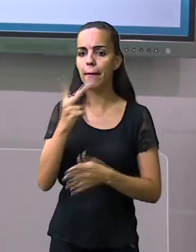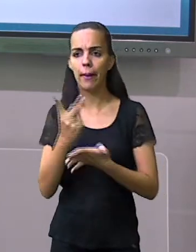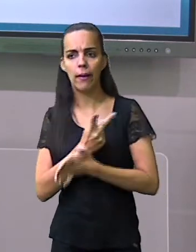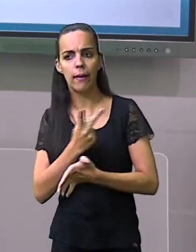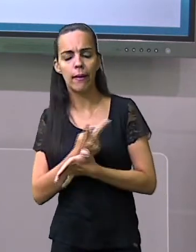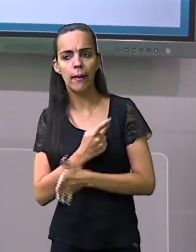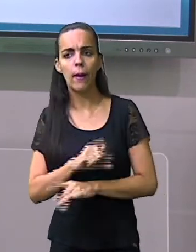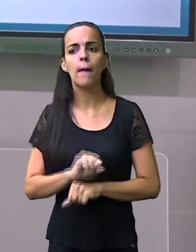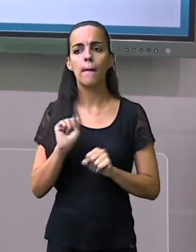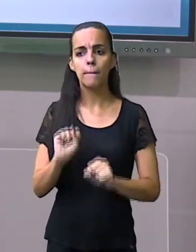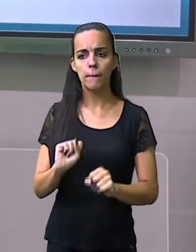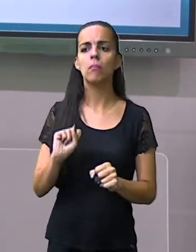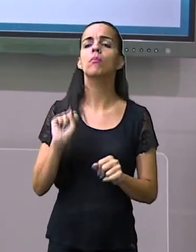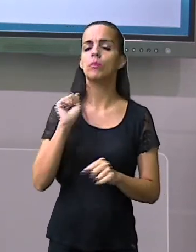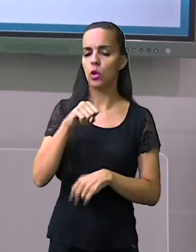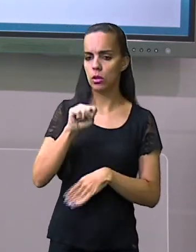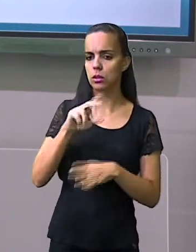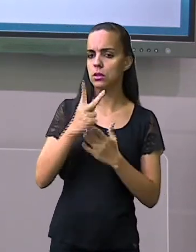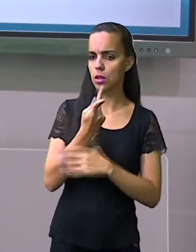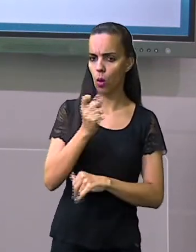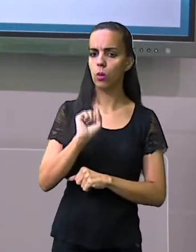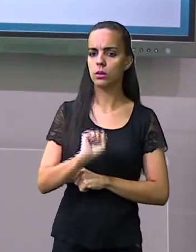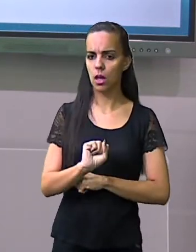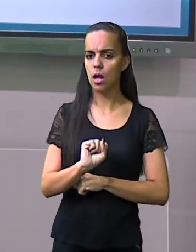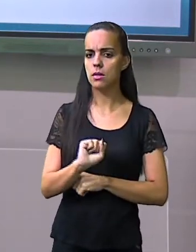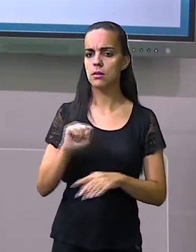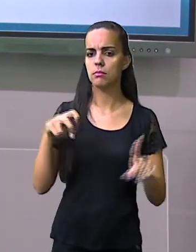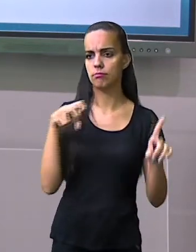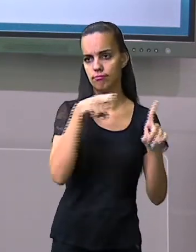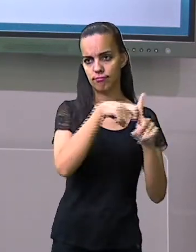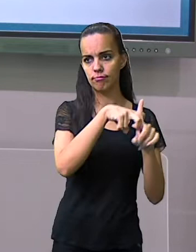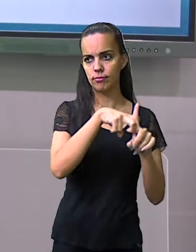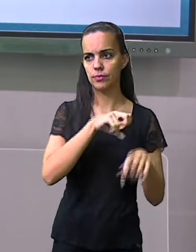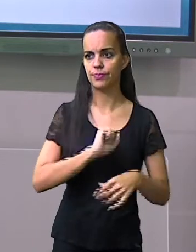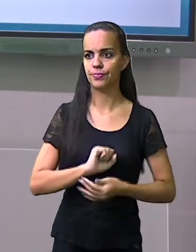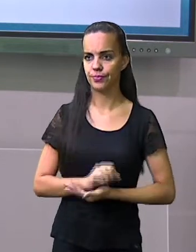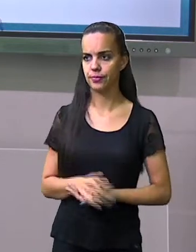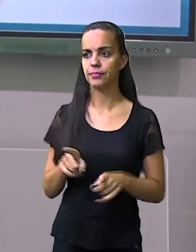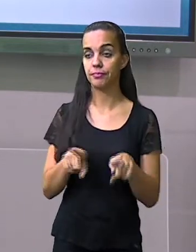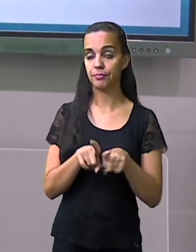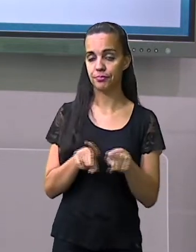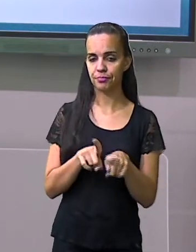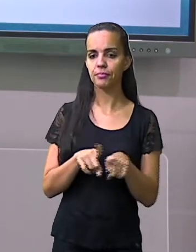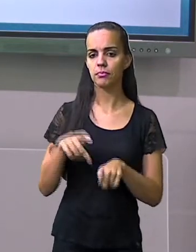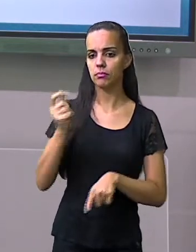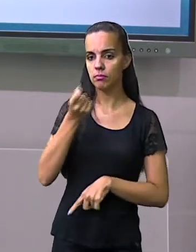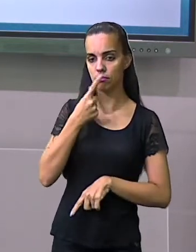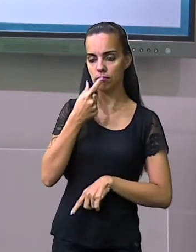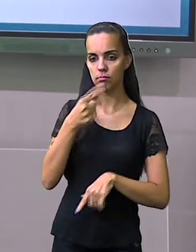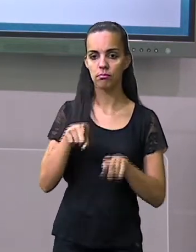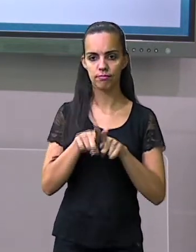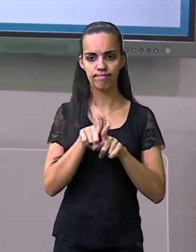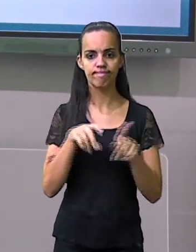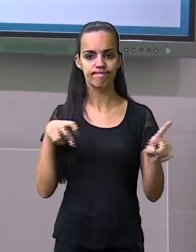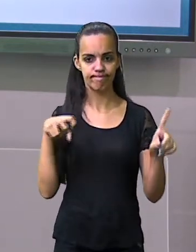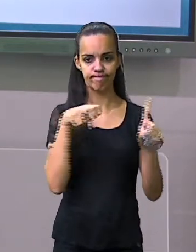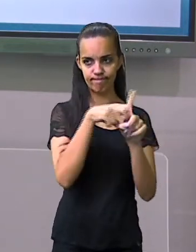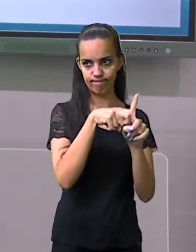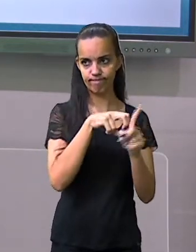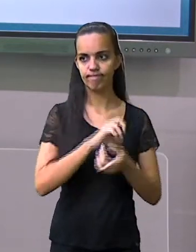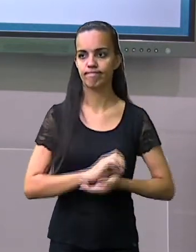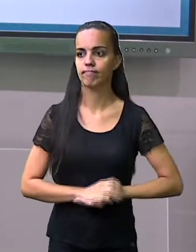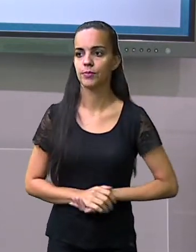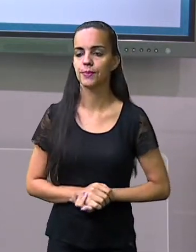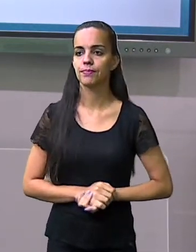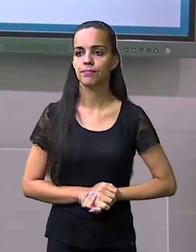errada, pode sim gerar um acidente. Então, o remédio ali, o medicamento, ele é considerado